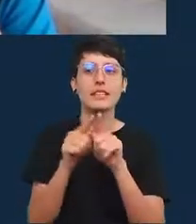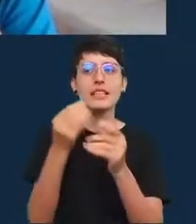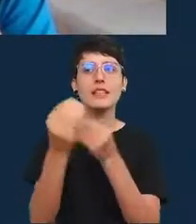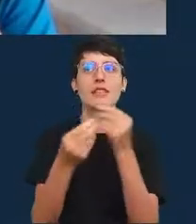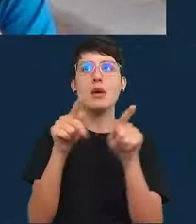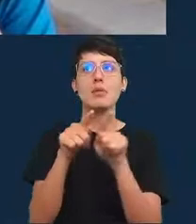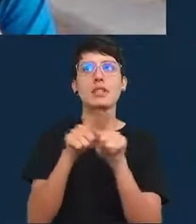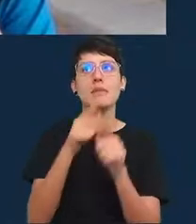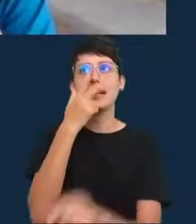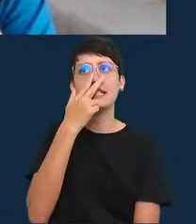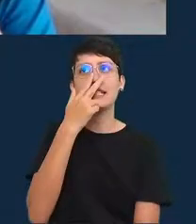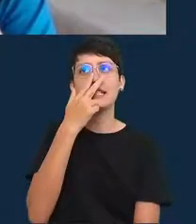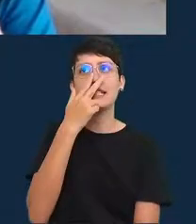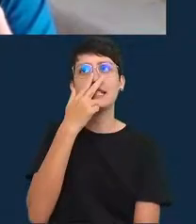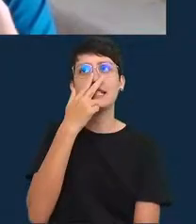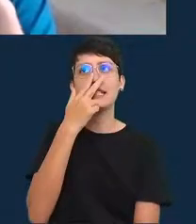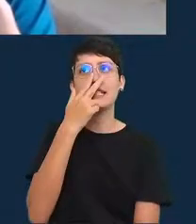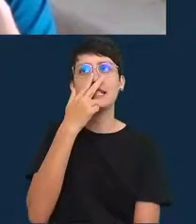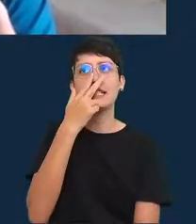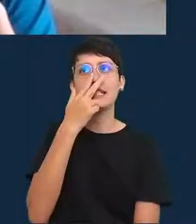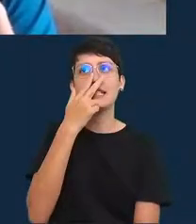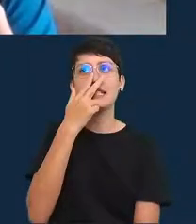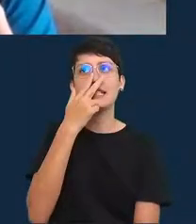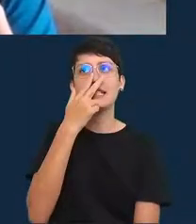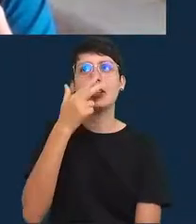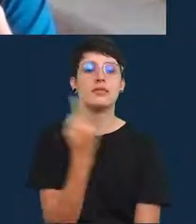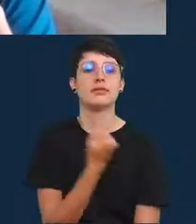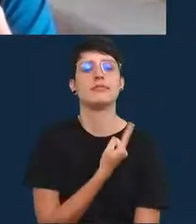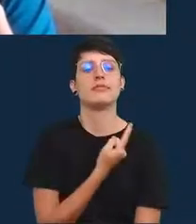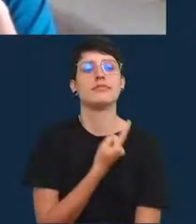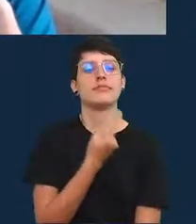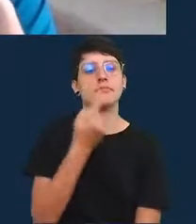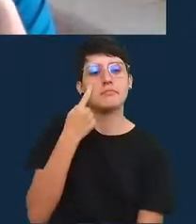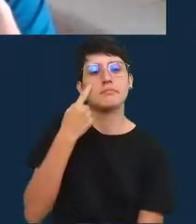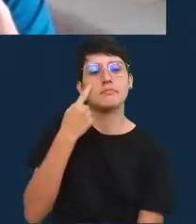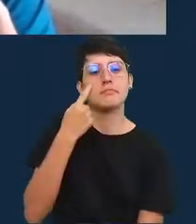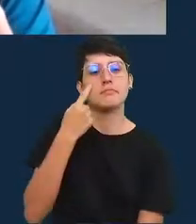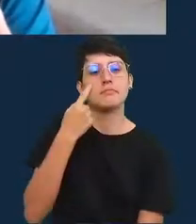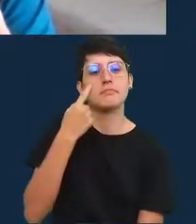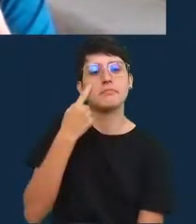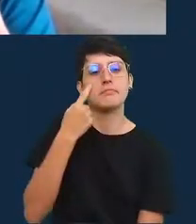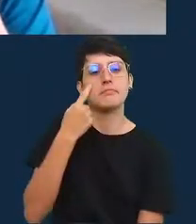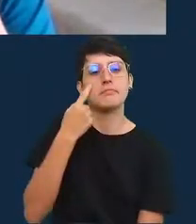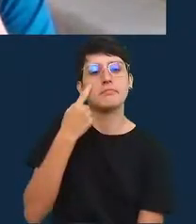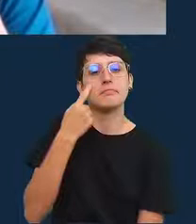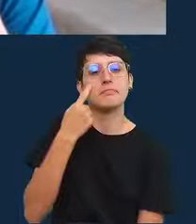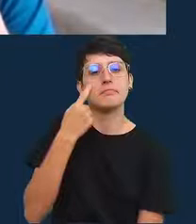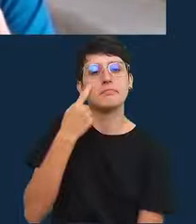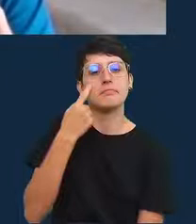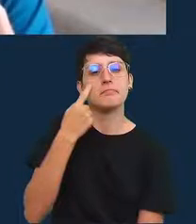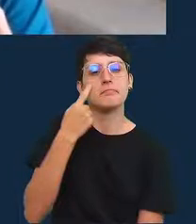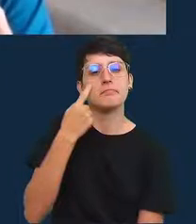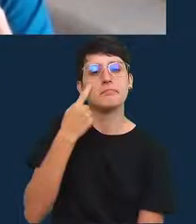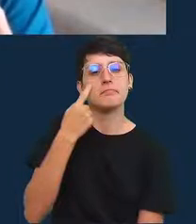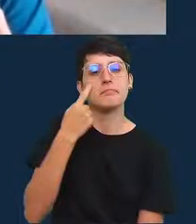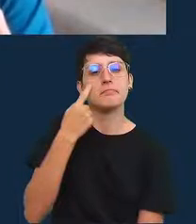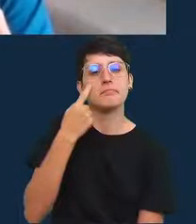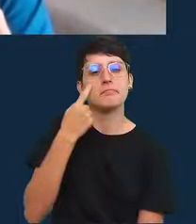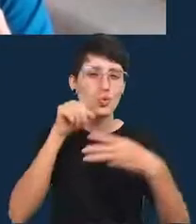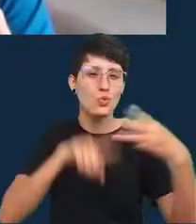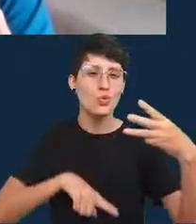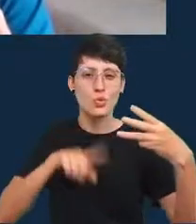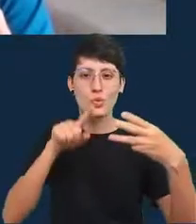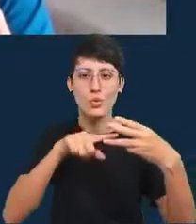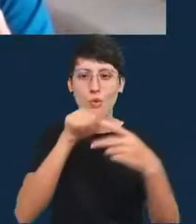mas não C essas interações profundas que são feitas nesses gradient trees boostings é bom